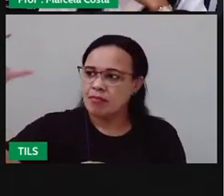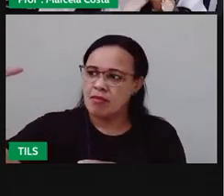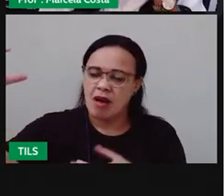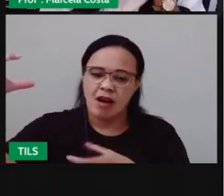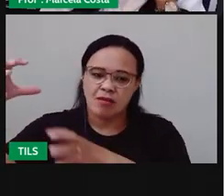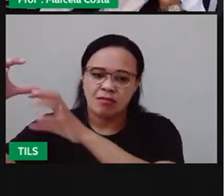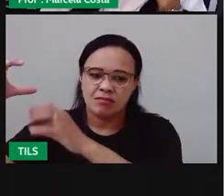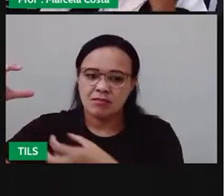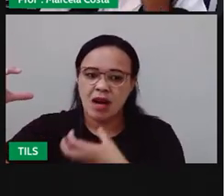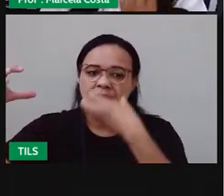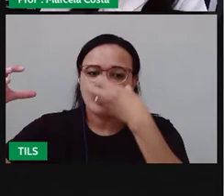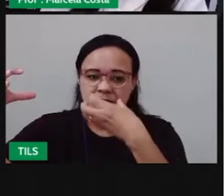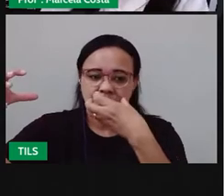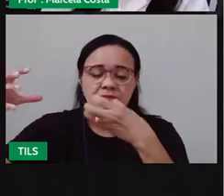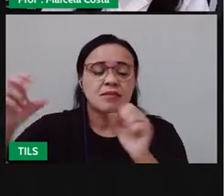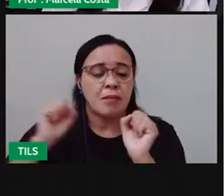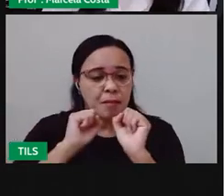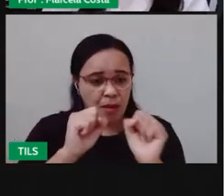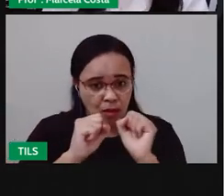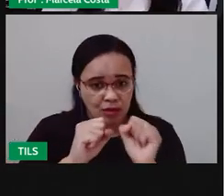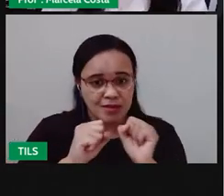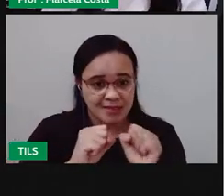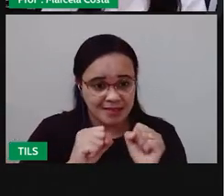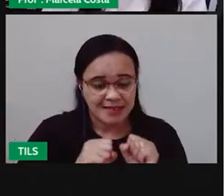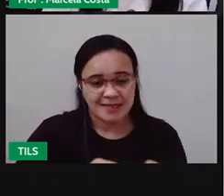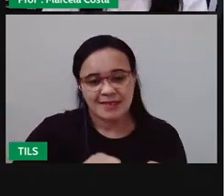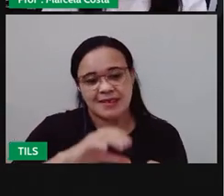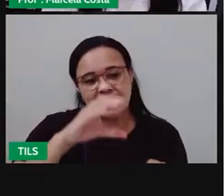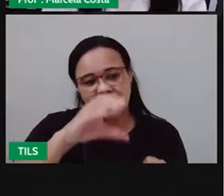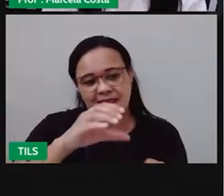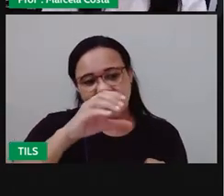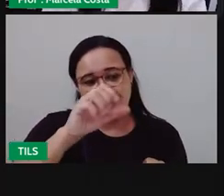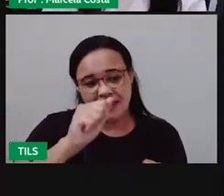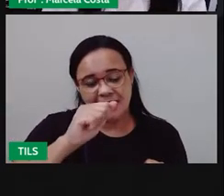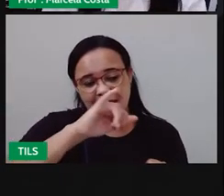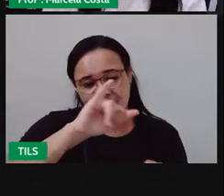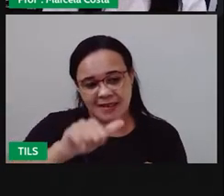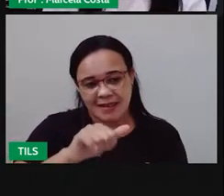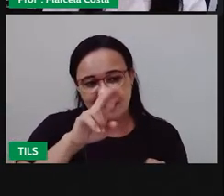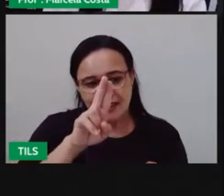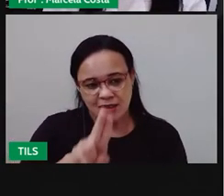dá aí o fruto caju e tem o cacto